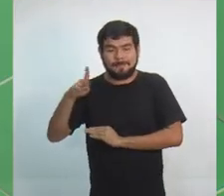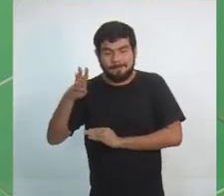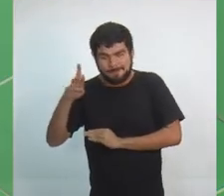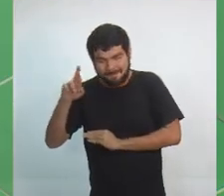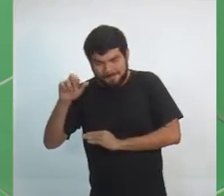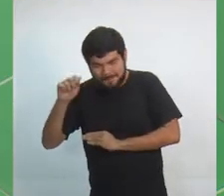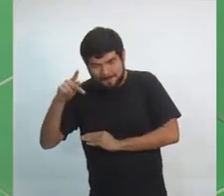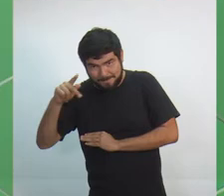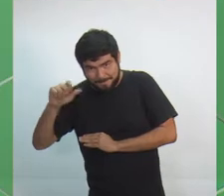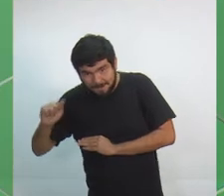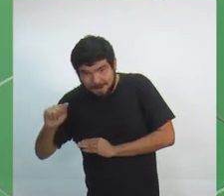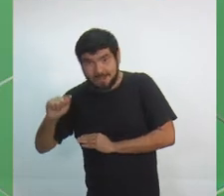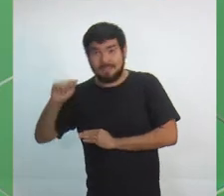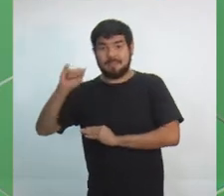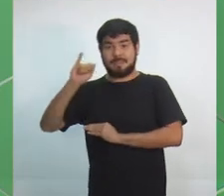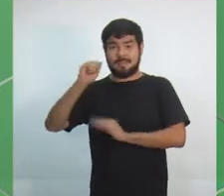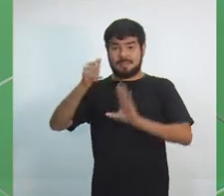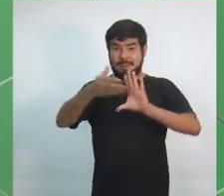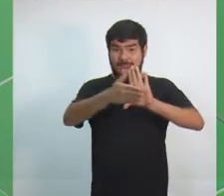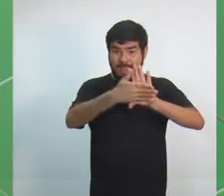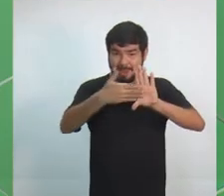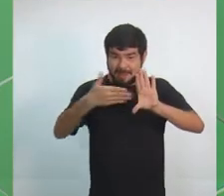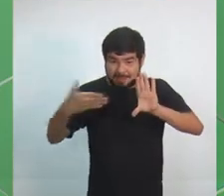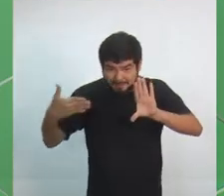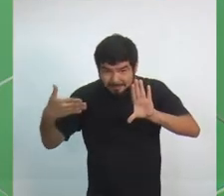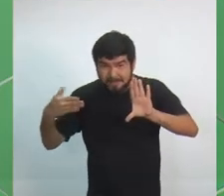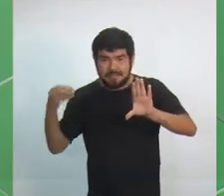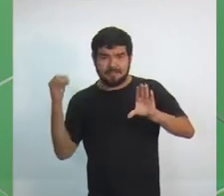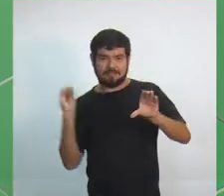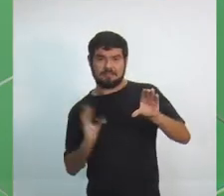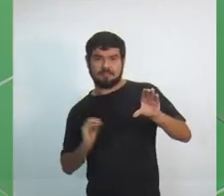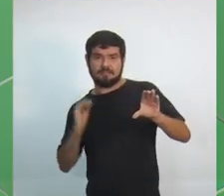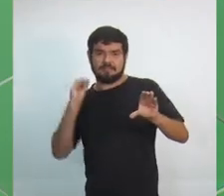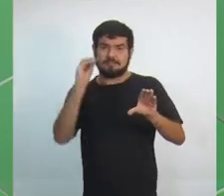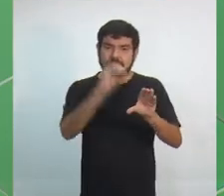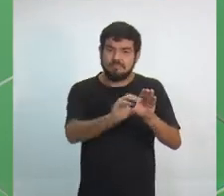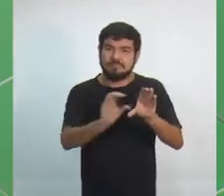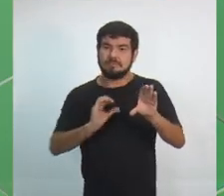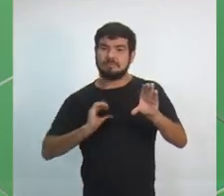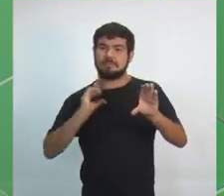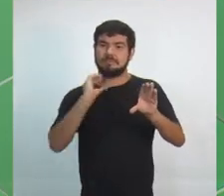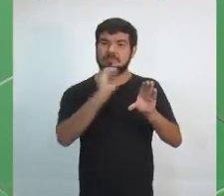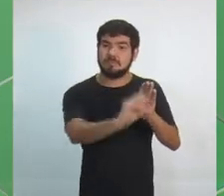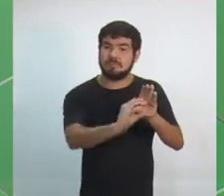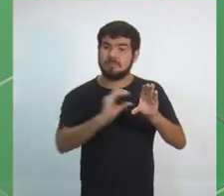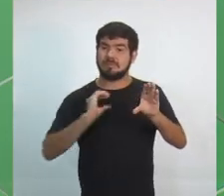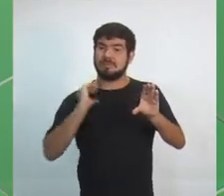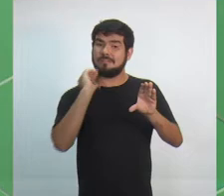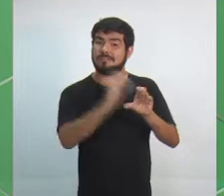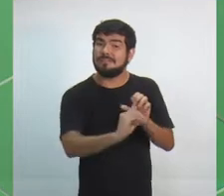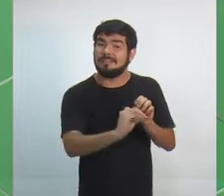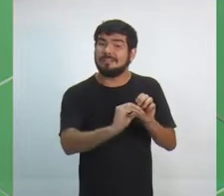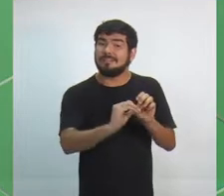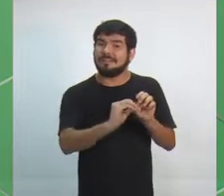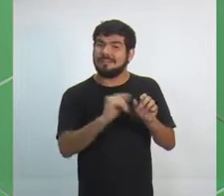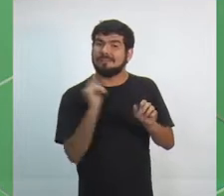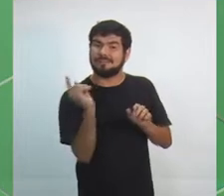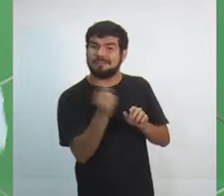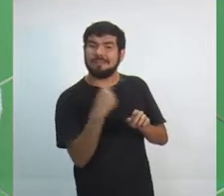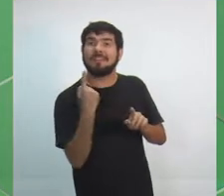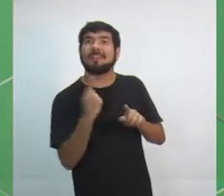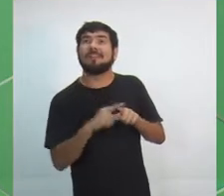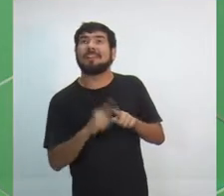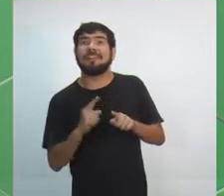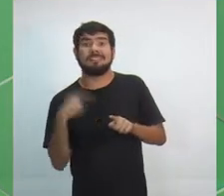recursos de pesquisa e desenvolvimento, com recursos do Estado, é possível a gente conhecer a nossa flora, a